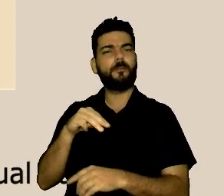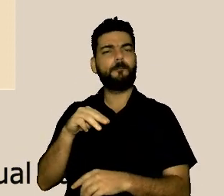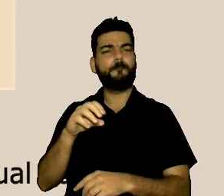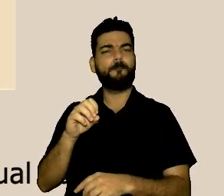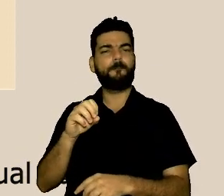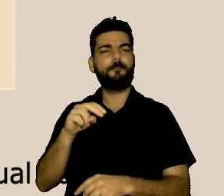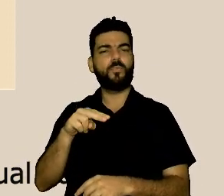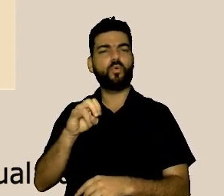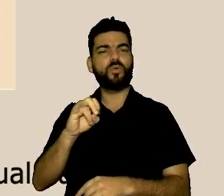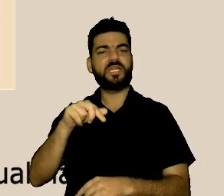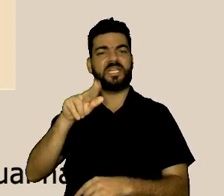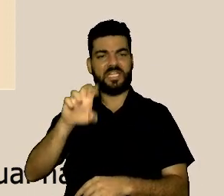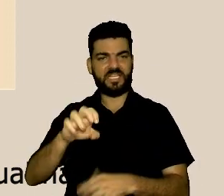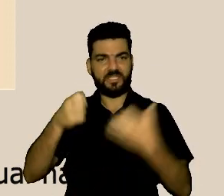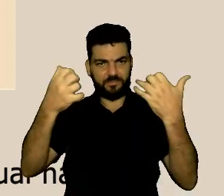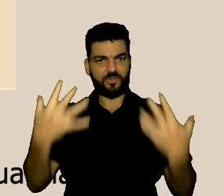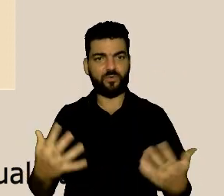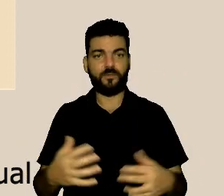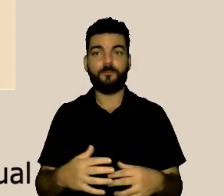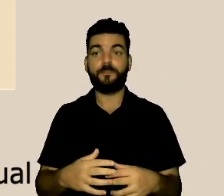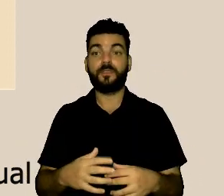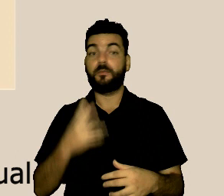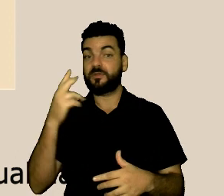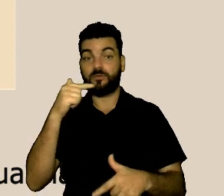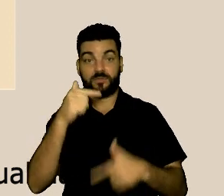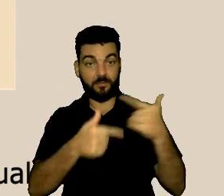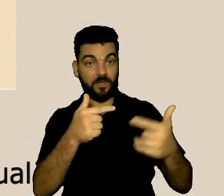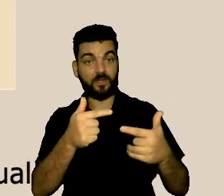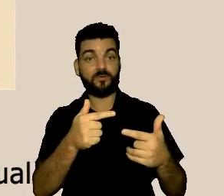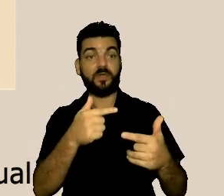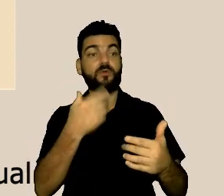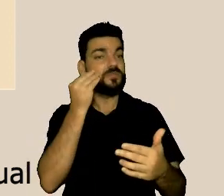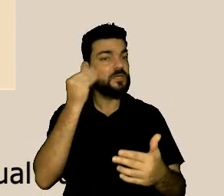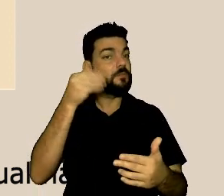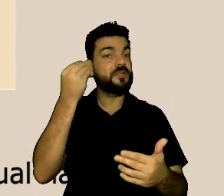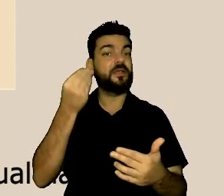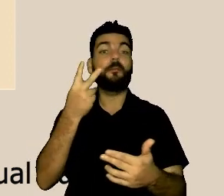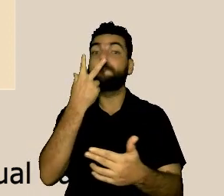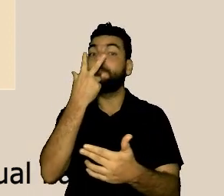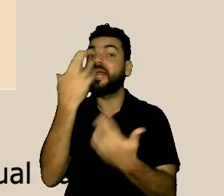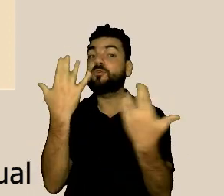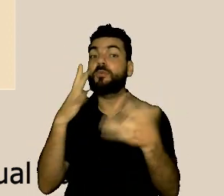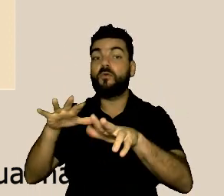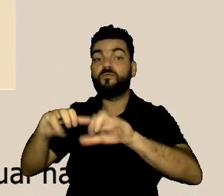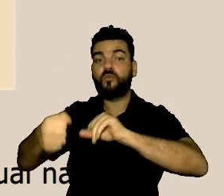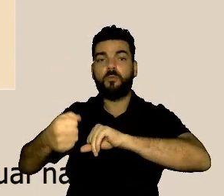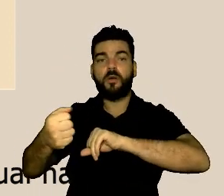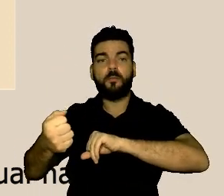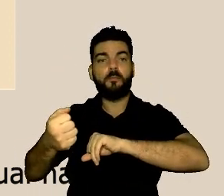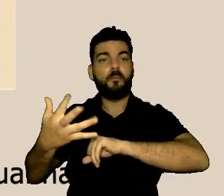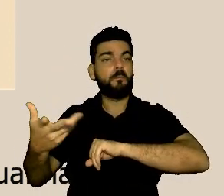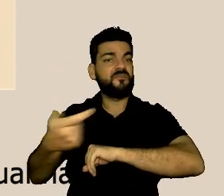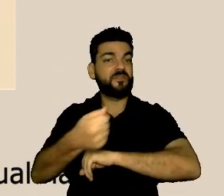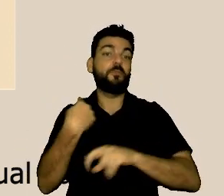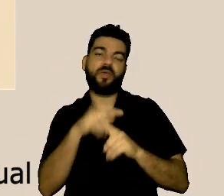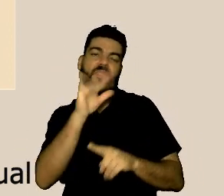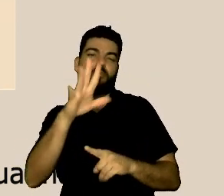é no trabalho que a gente vai acabar de se formar as pessoas dizem isso que a gente chega meio